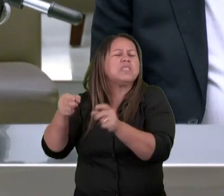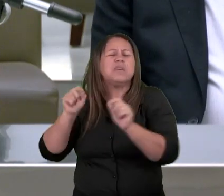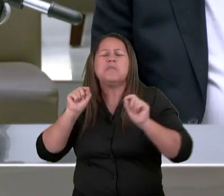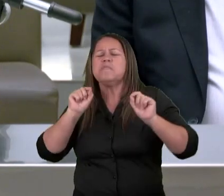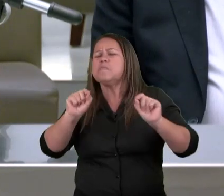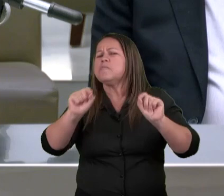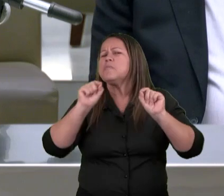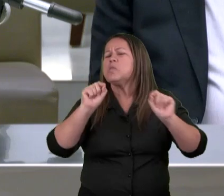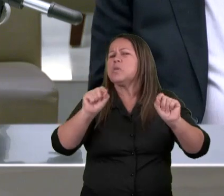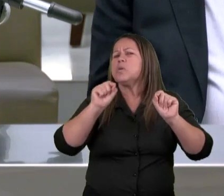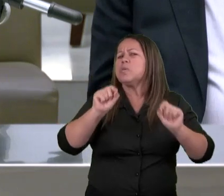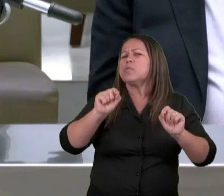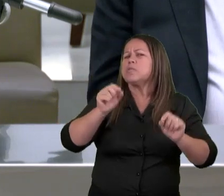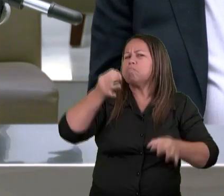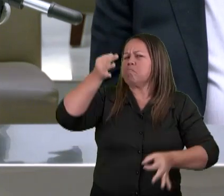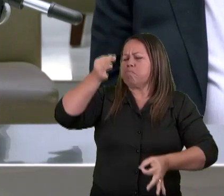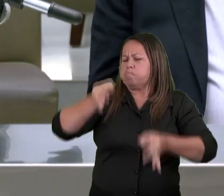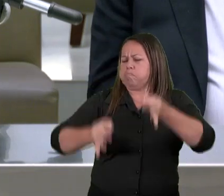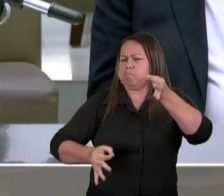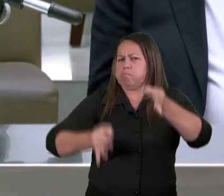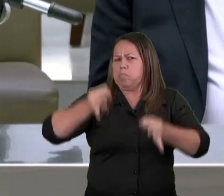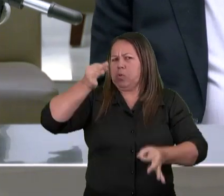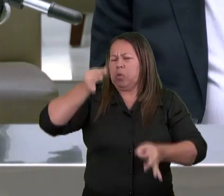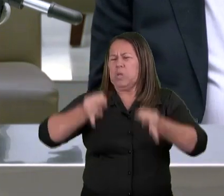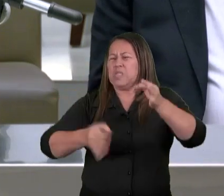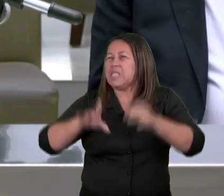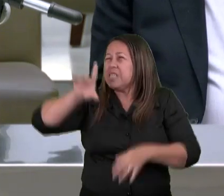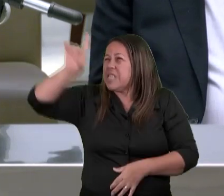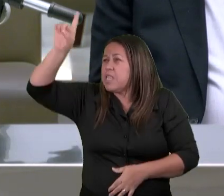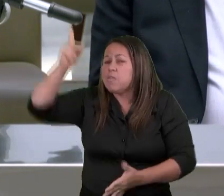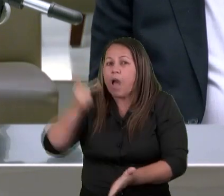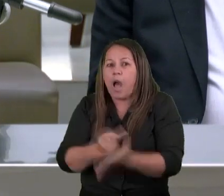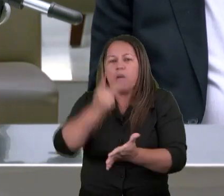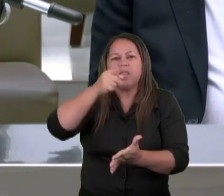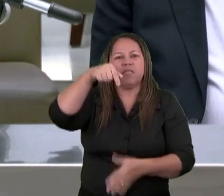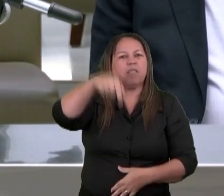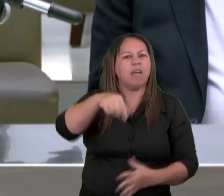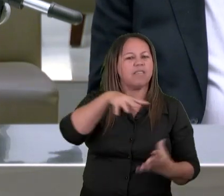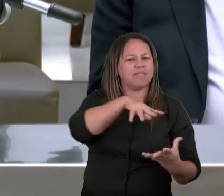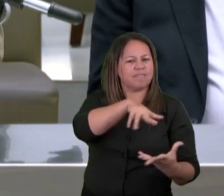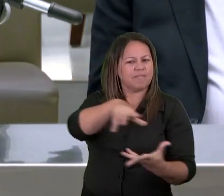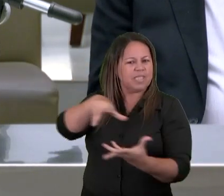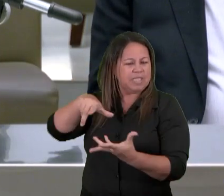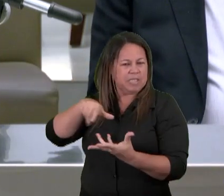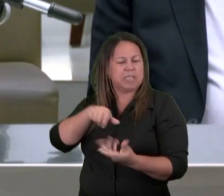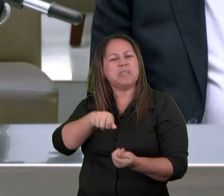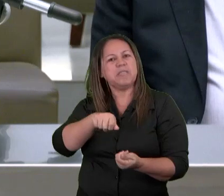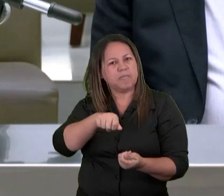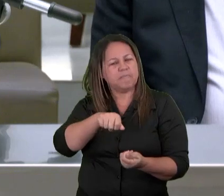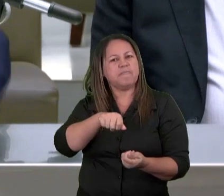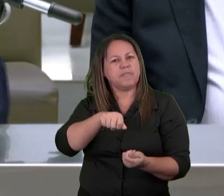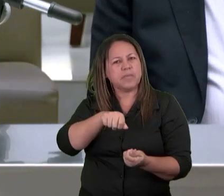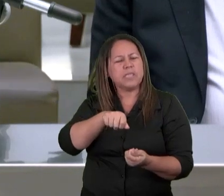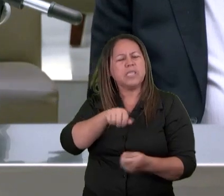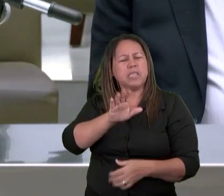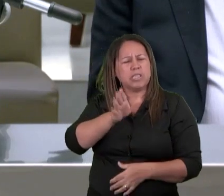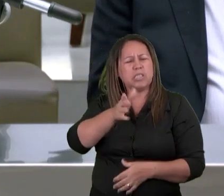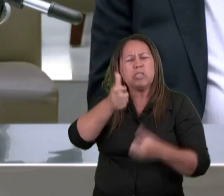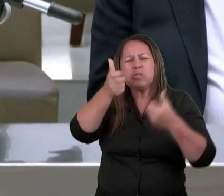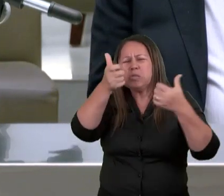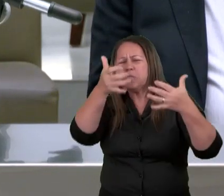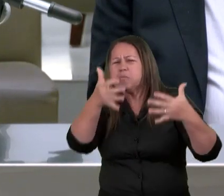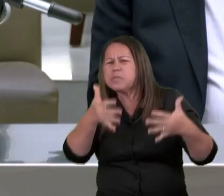O juízo de Deus sendo derramado na terra E tal juízo é mencionado na